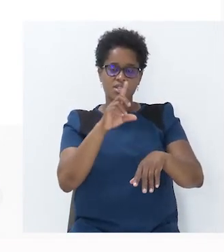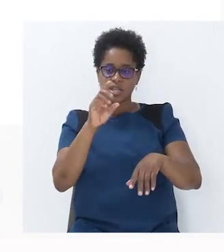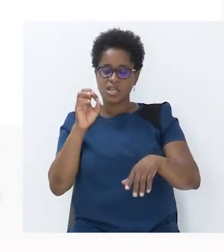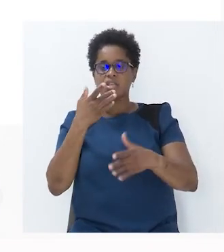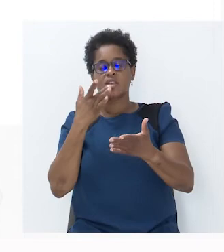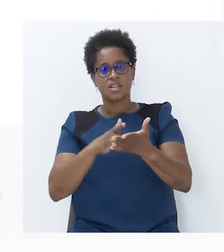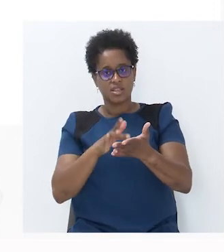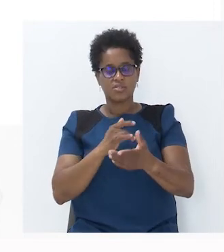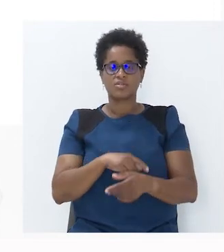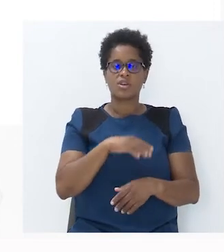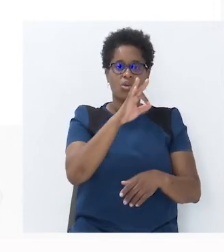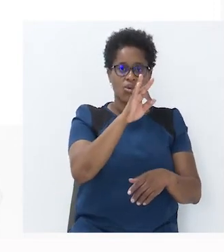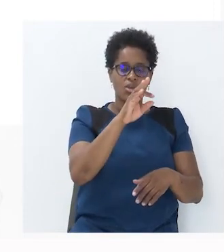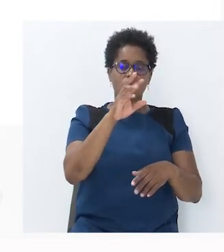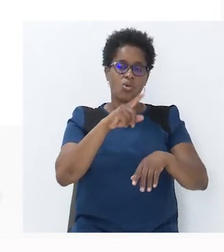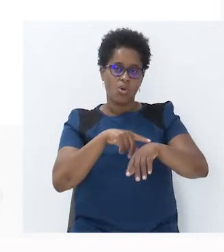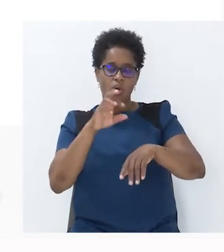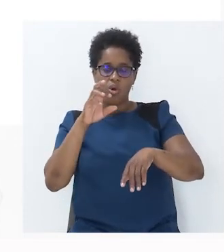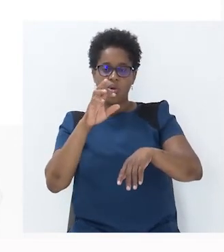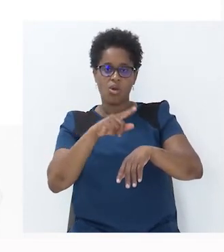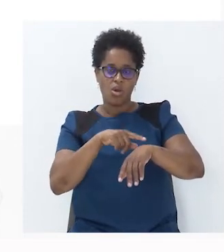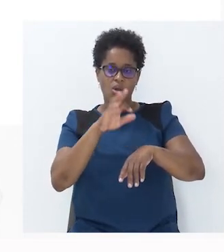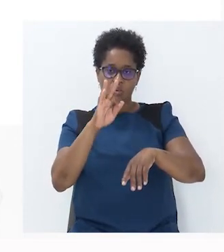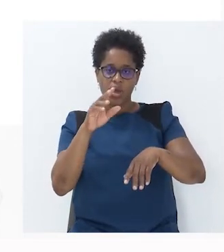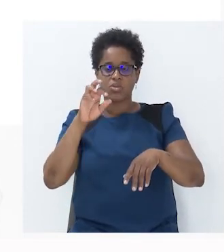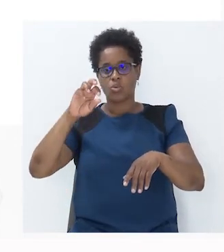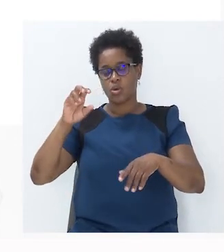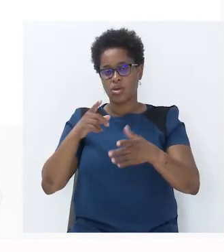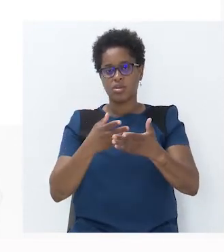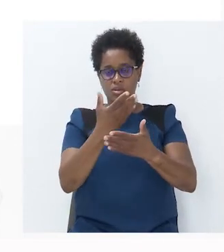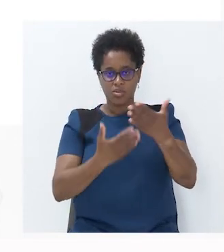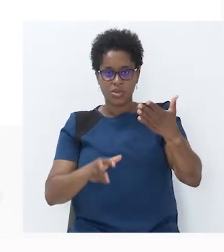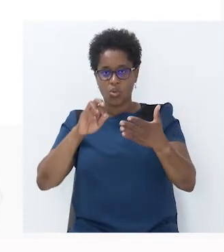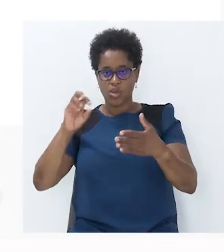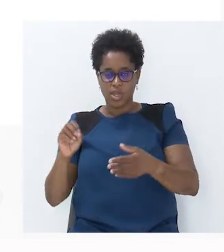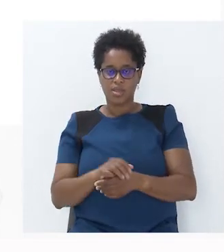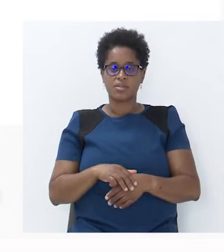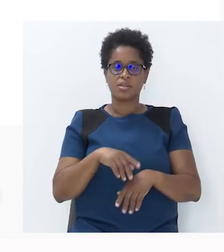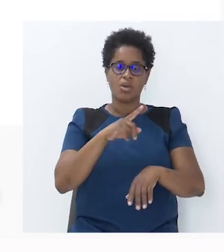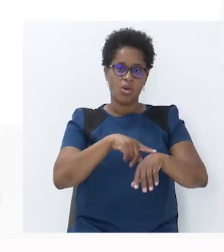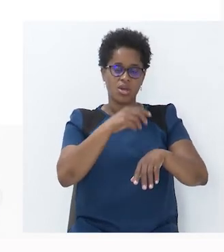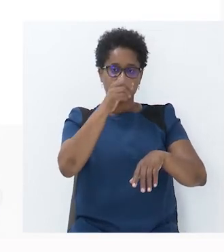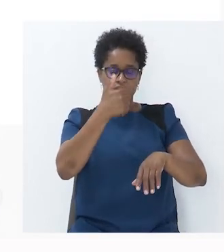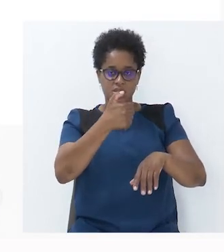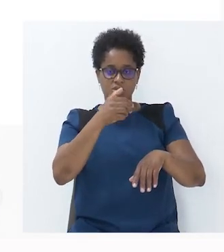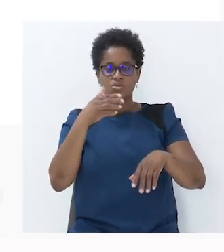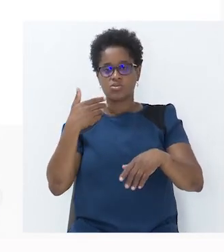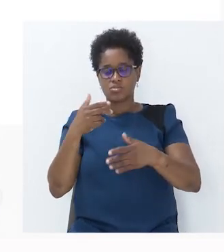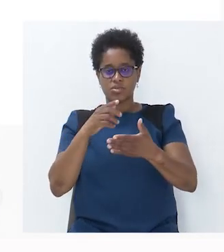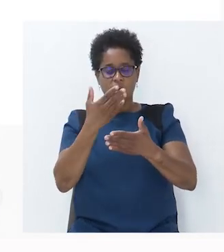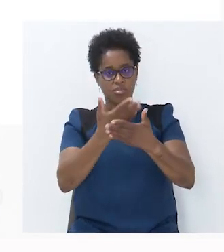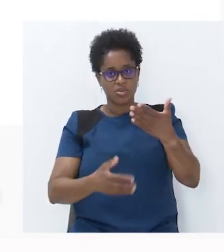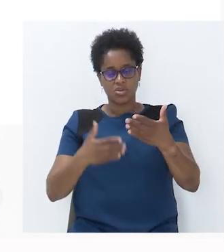4 horas 80, 5 horas 100, 6 horas 120.